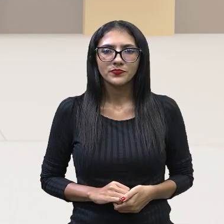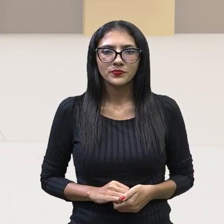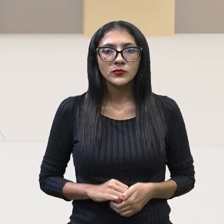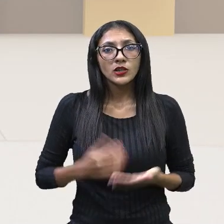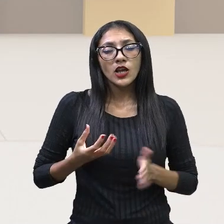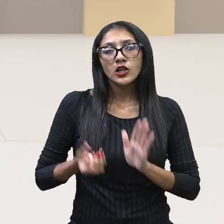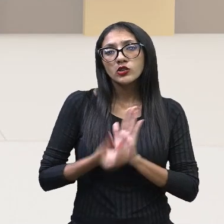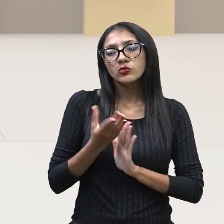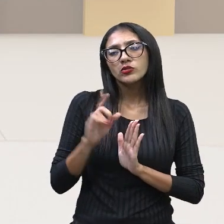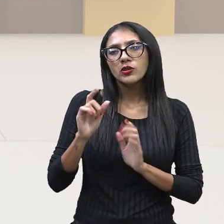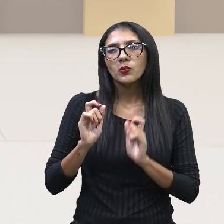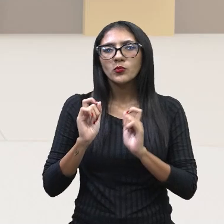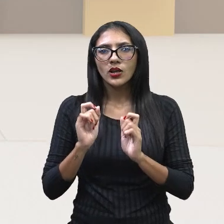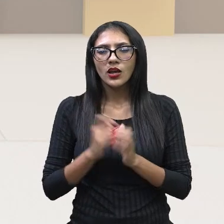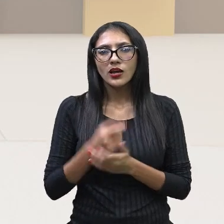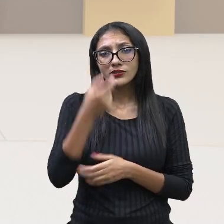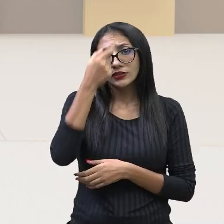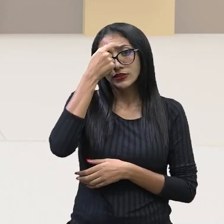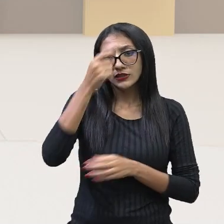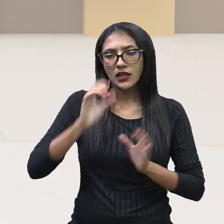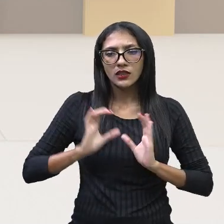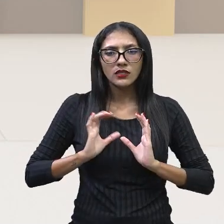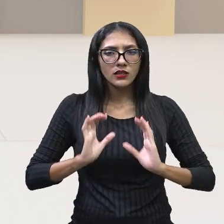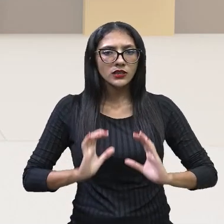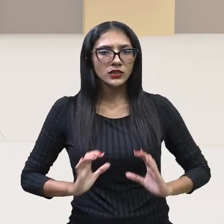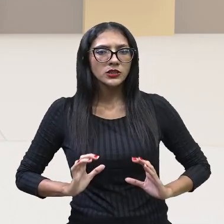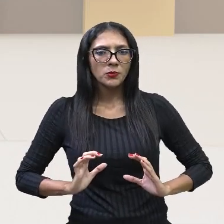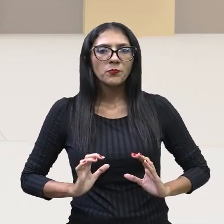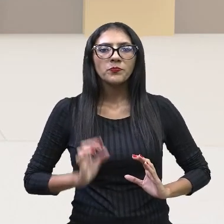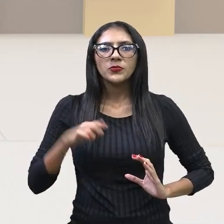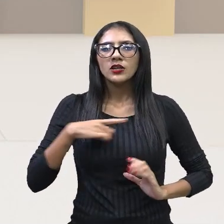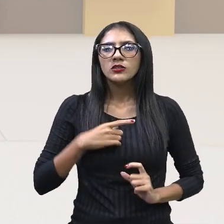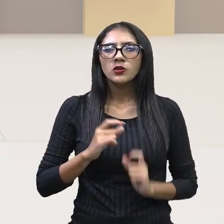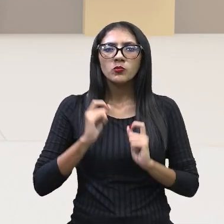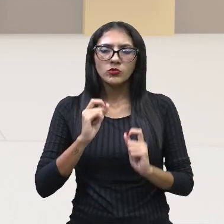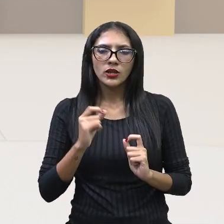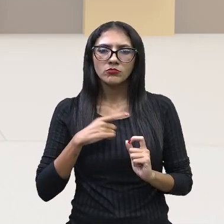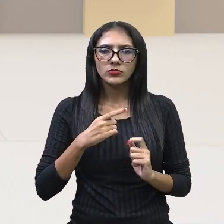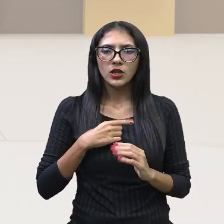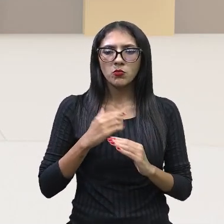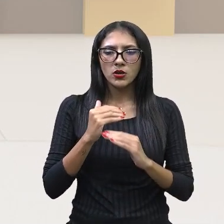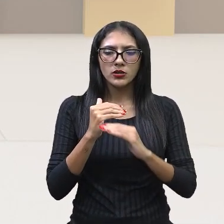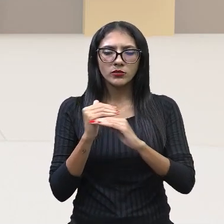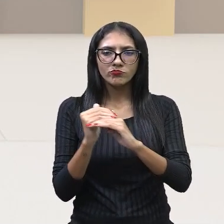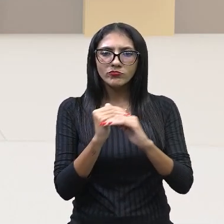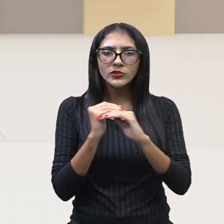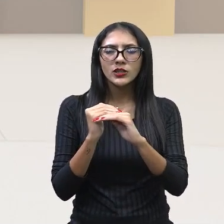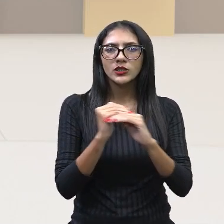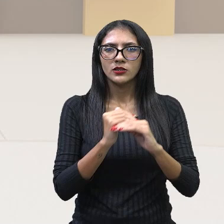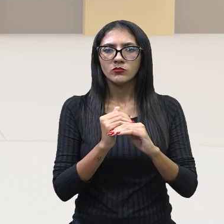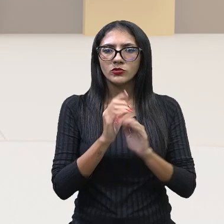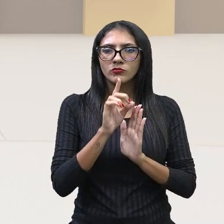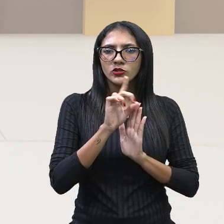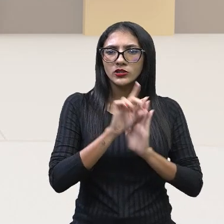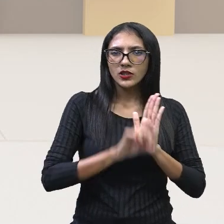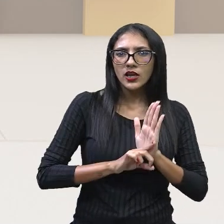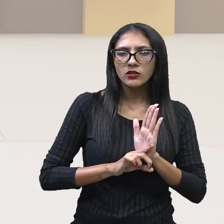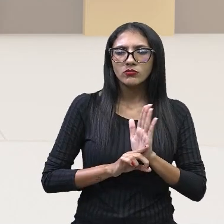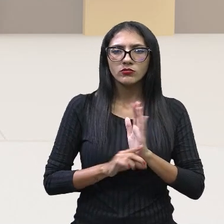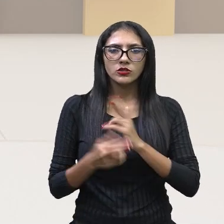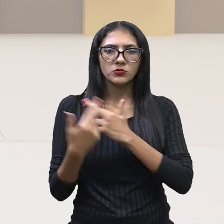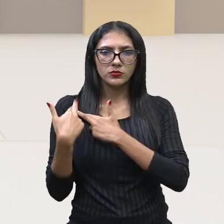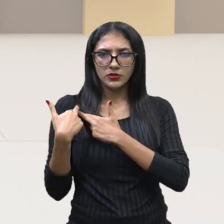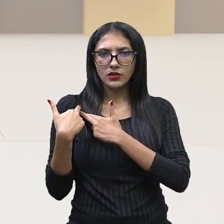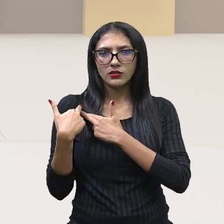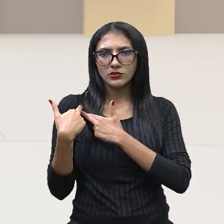cidadania, que ela vai fazer o quê? Asegurar o equilíbrio entre esses direitos e esses deveres do